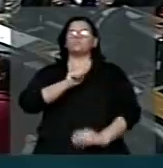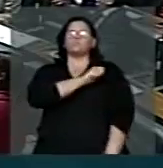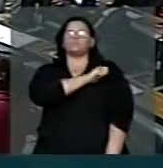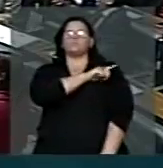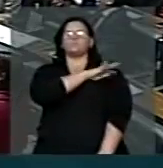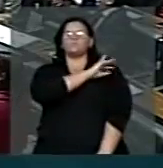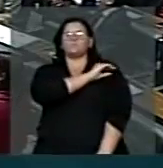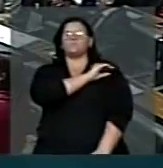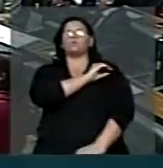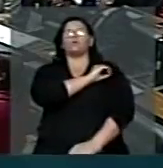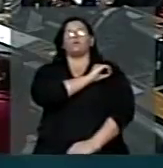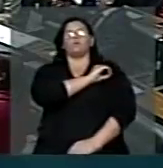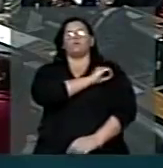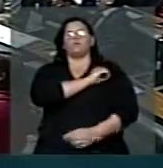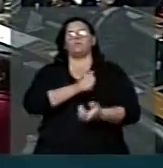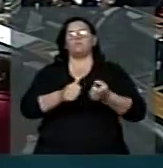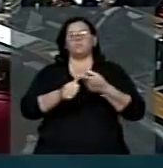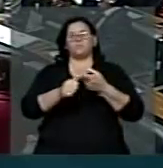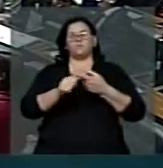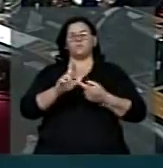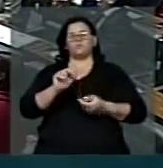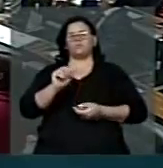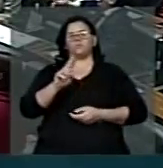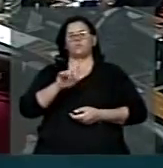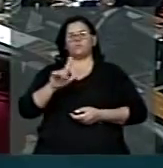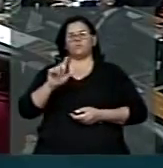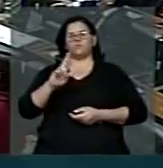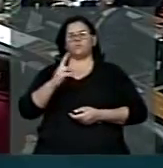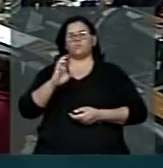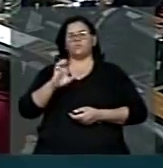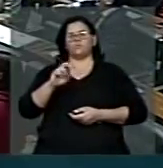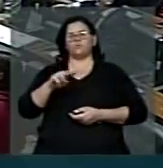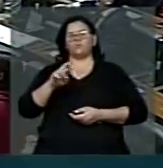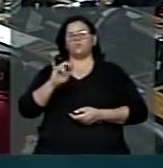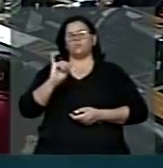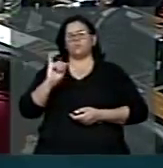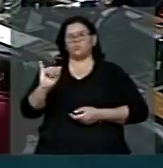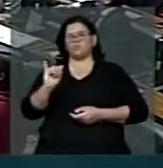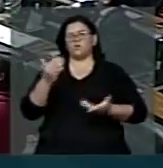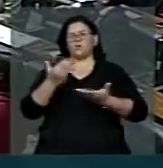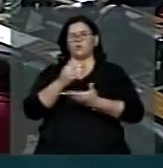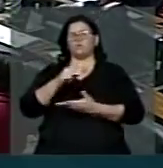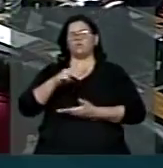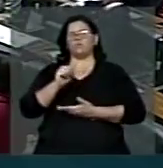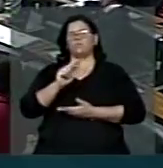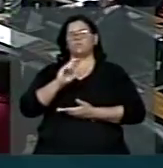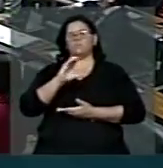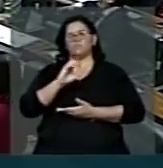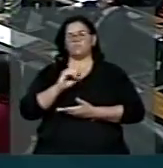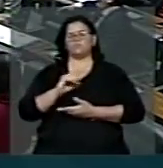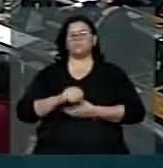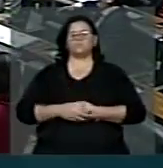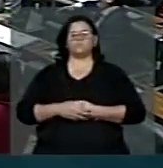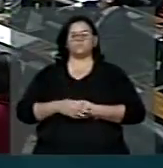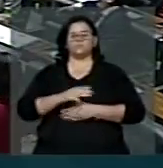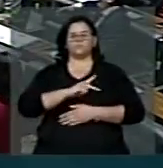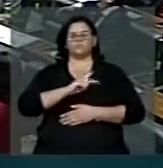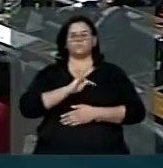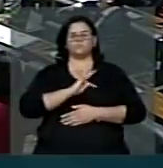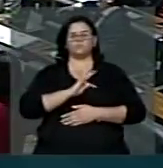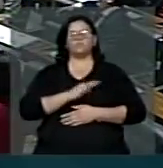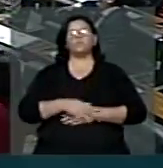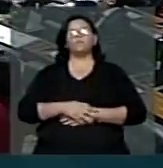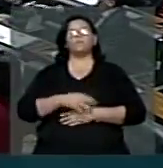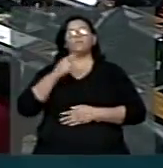A idade certa, o primeiro a falar foi o deputado A.U. Raul Henry, do PMDB de Pernambuco, agora Márcio Macedo, do PT. Essa